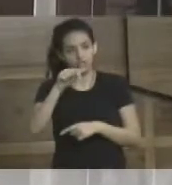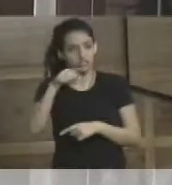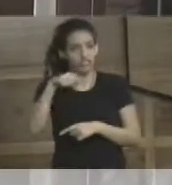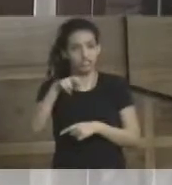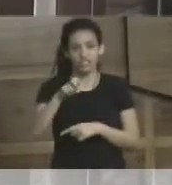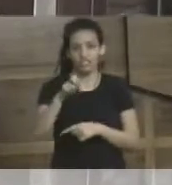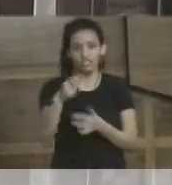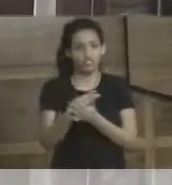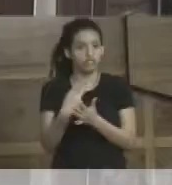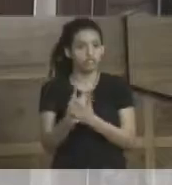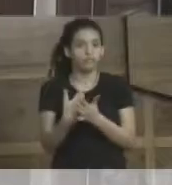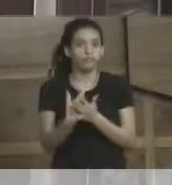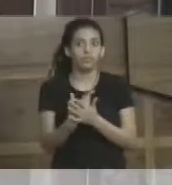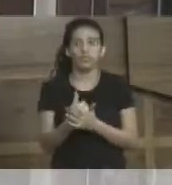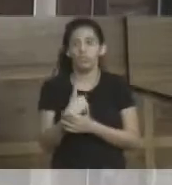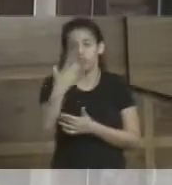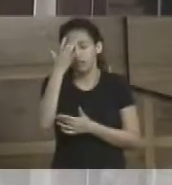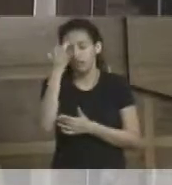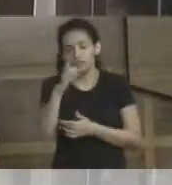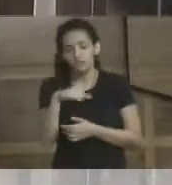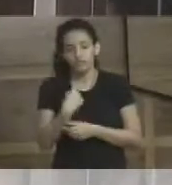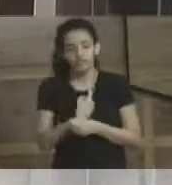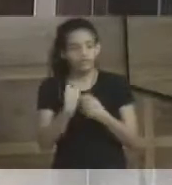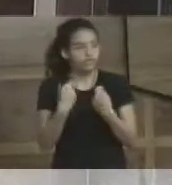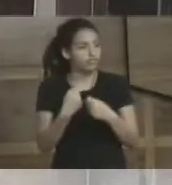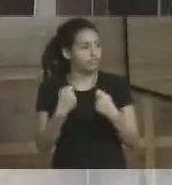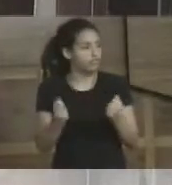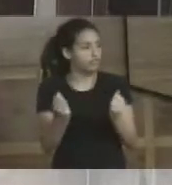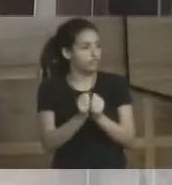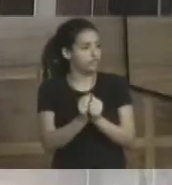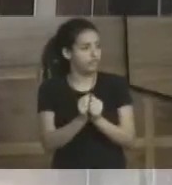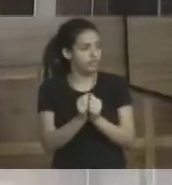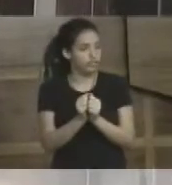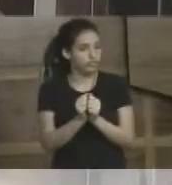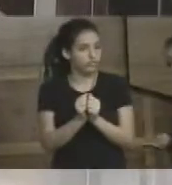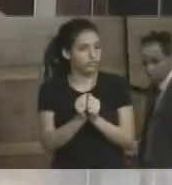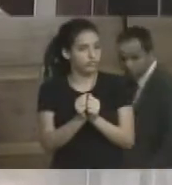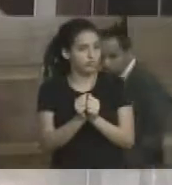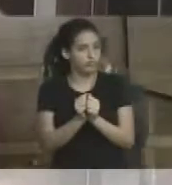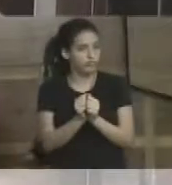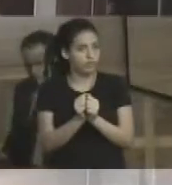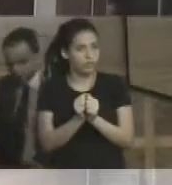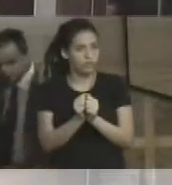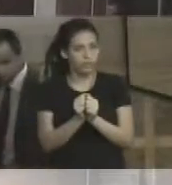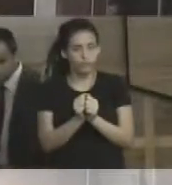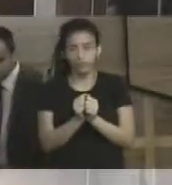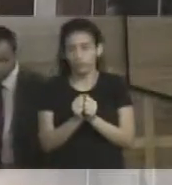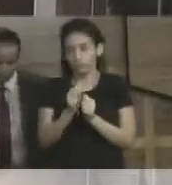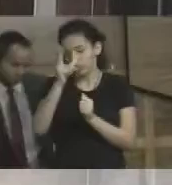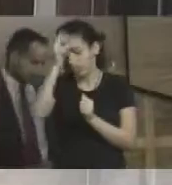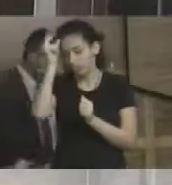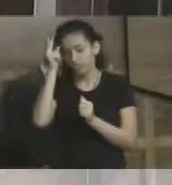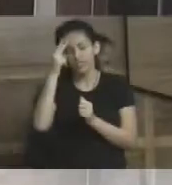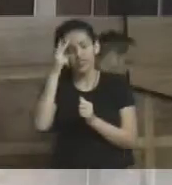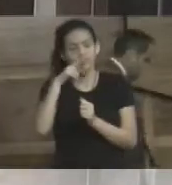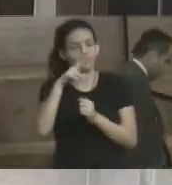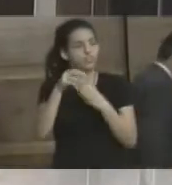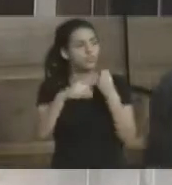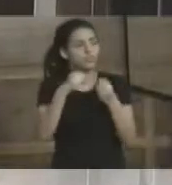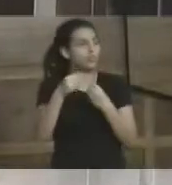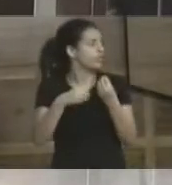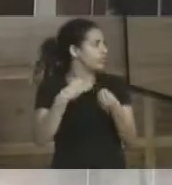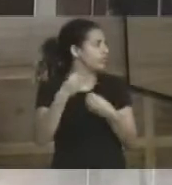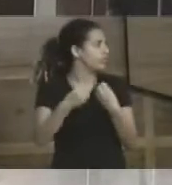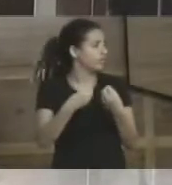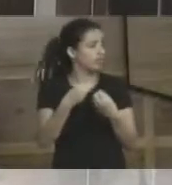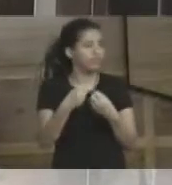SPU. Então, eu acho que a gente deveria, junto ao patrimônio imobiliário do município, verificar como está a situação desses três